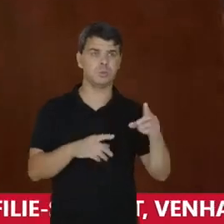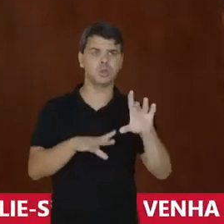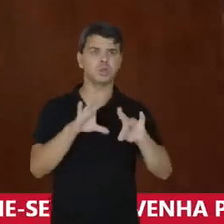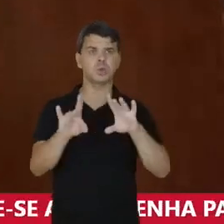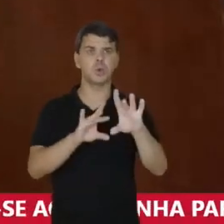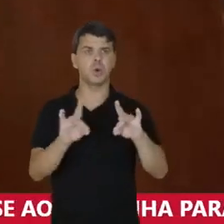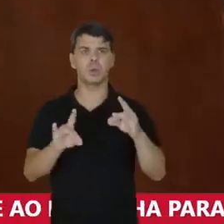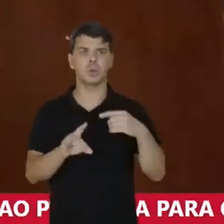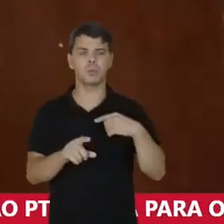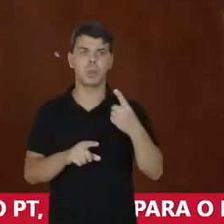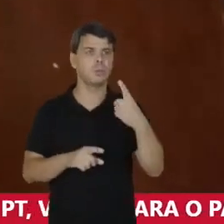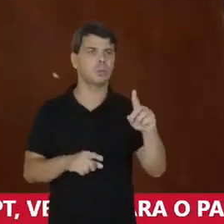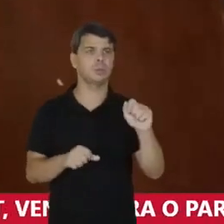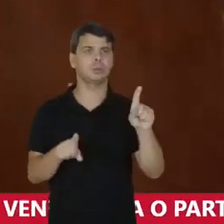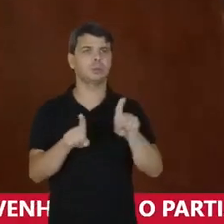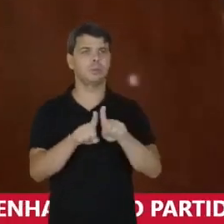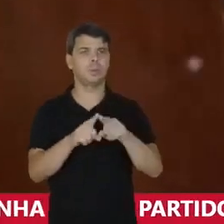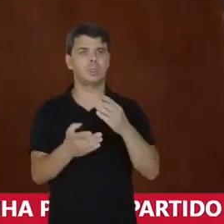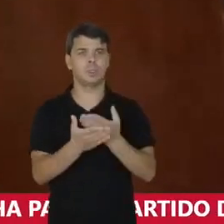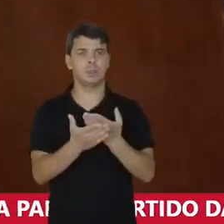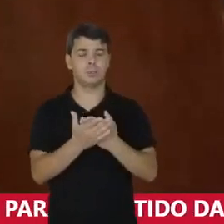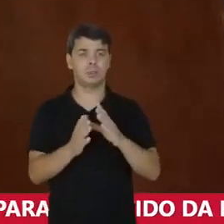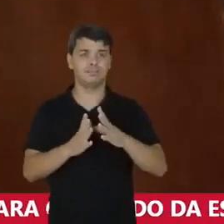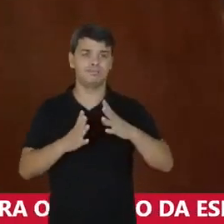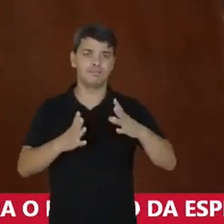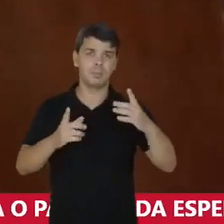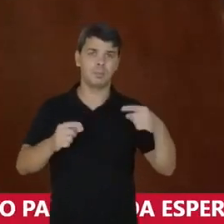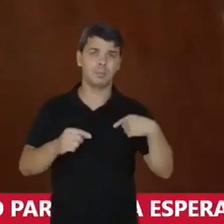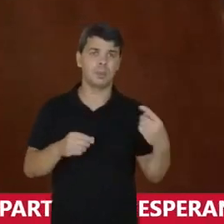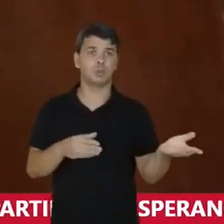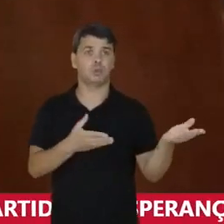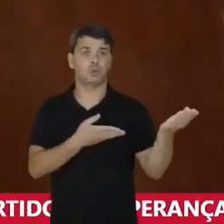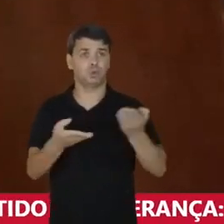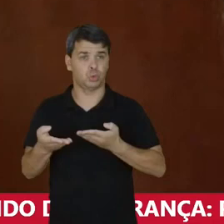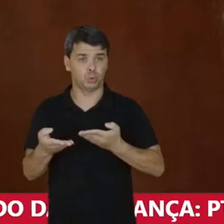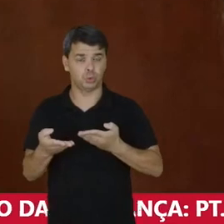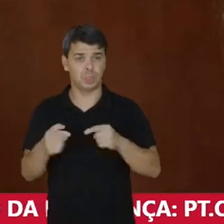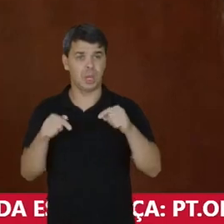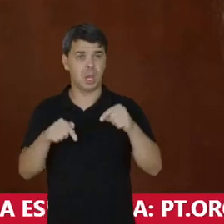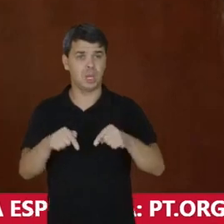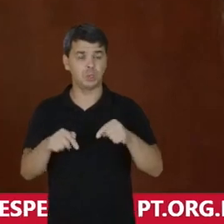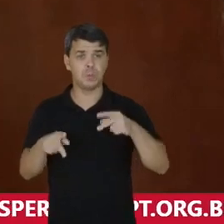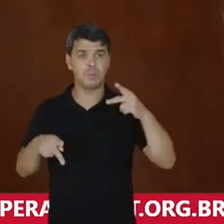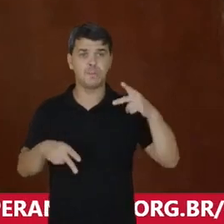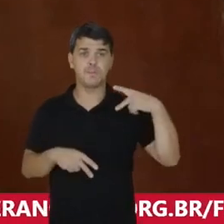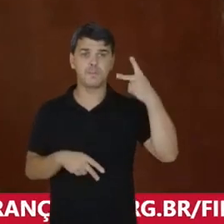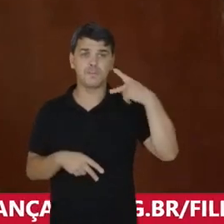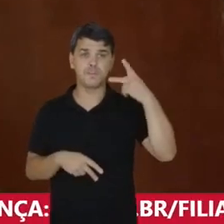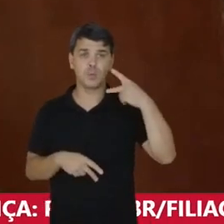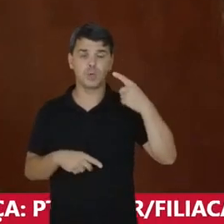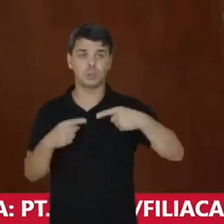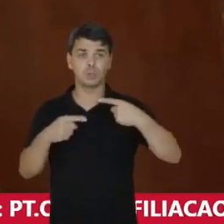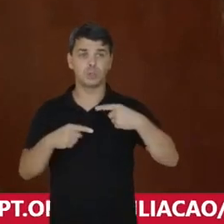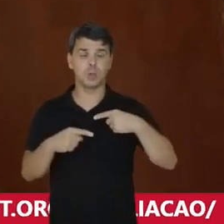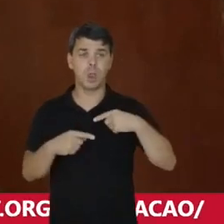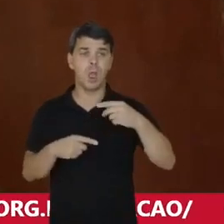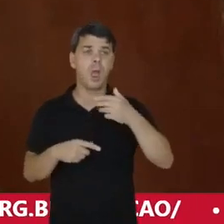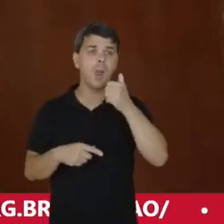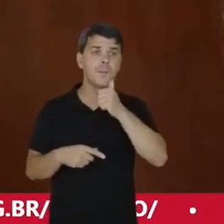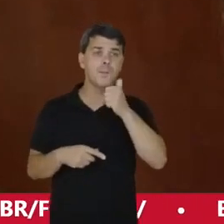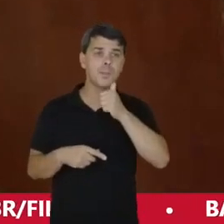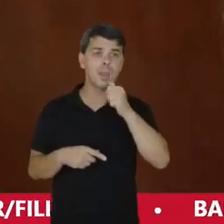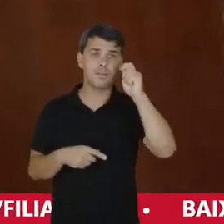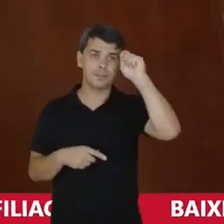nós Nem mesmo estudar E isso Cada vez mais Trouxe-nos A este momento político Que nós estamos Onde a mulher preta